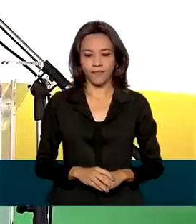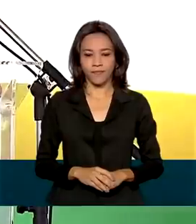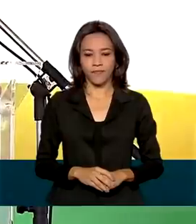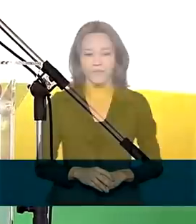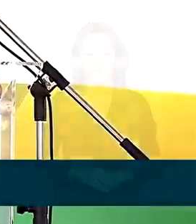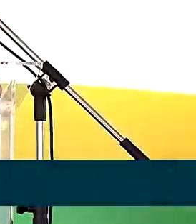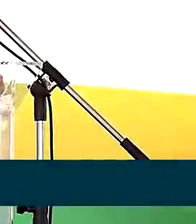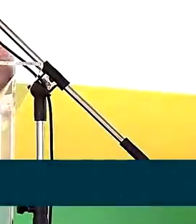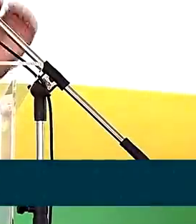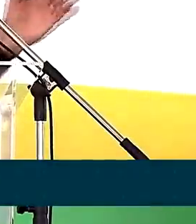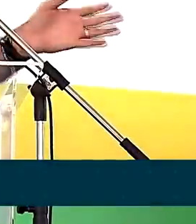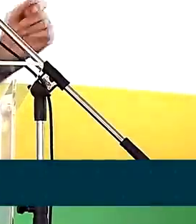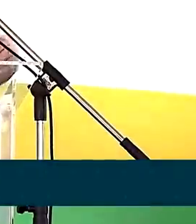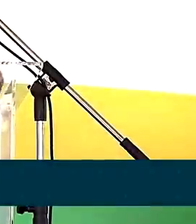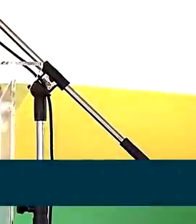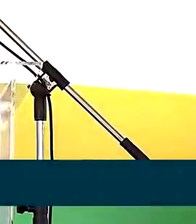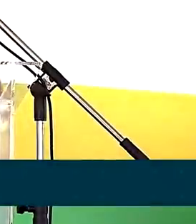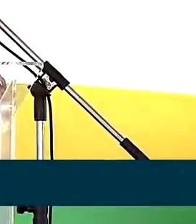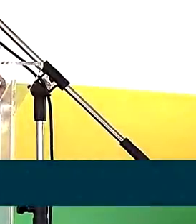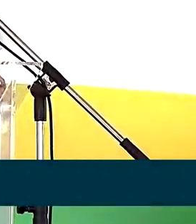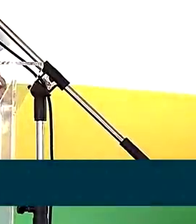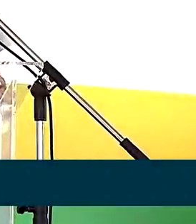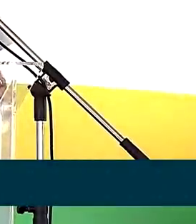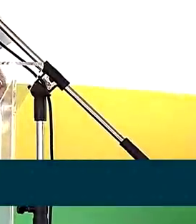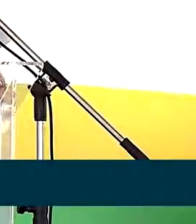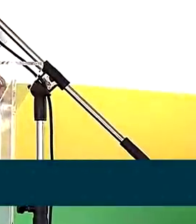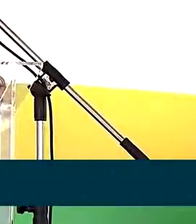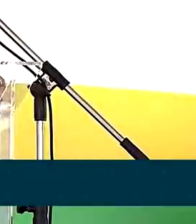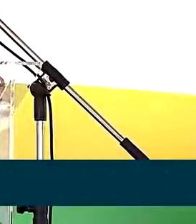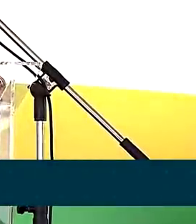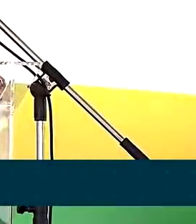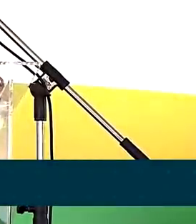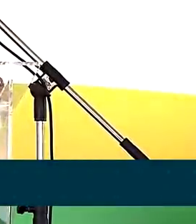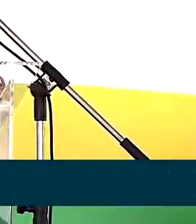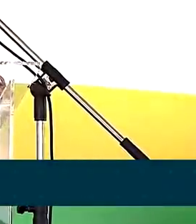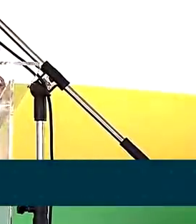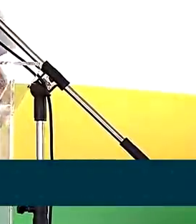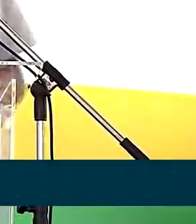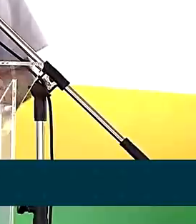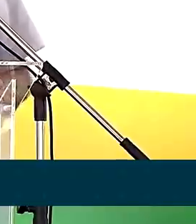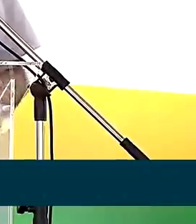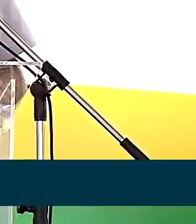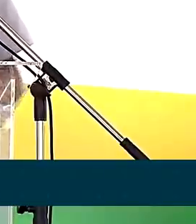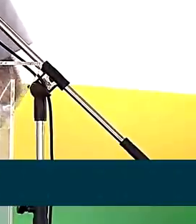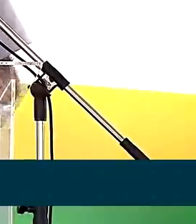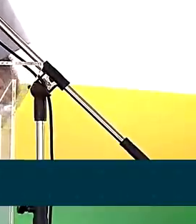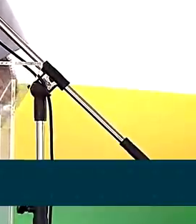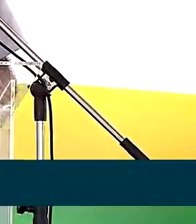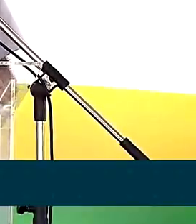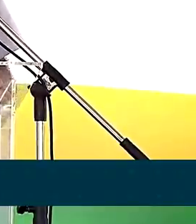é muito grande. Como para a senhora Expedita, com 78 anos de idade.